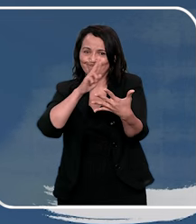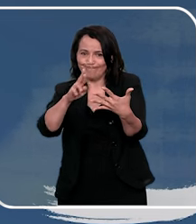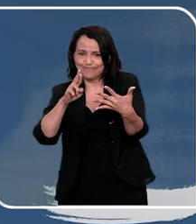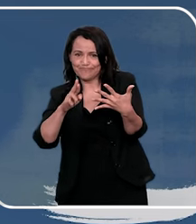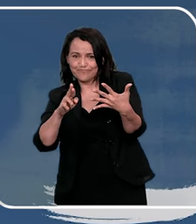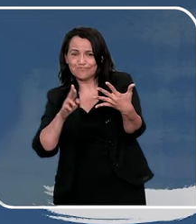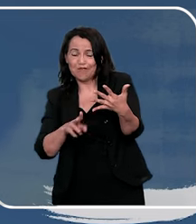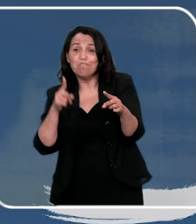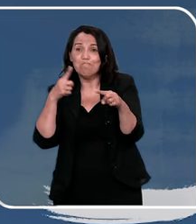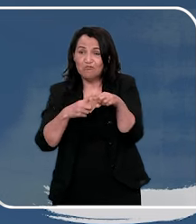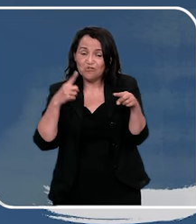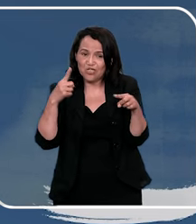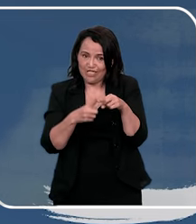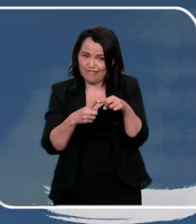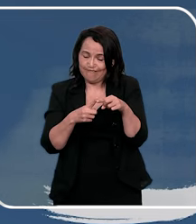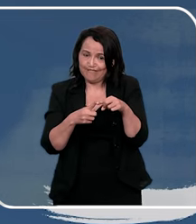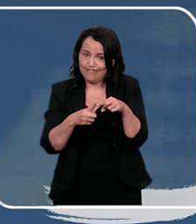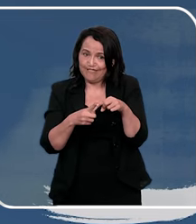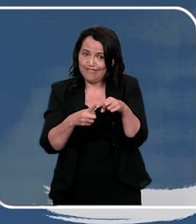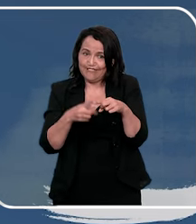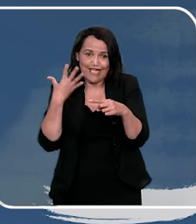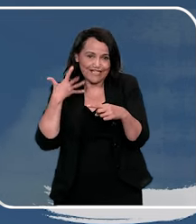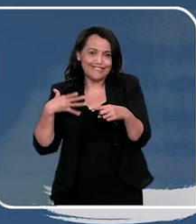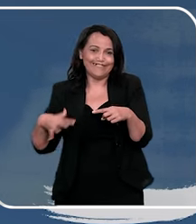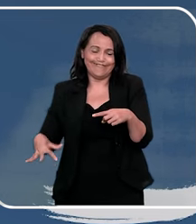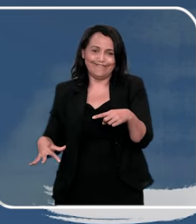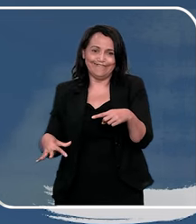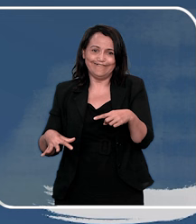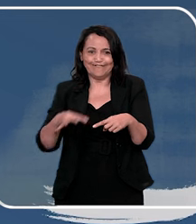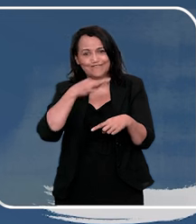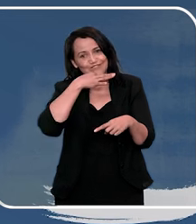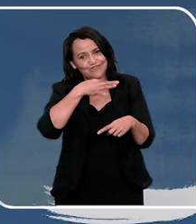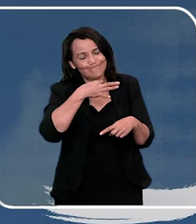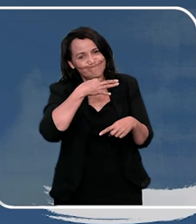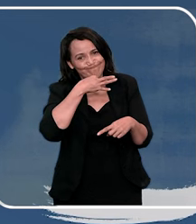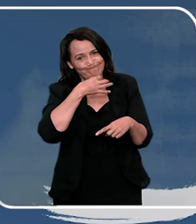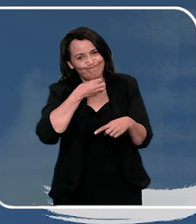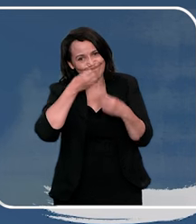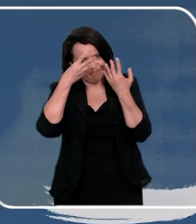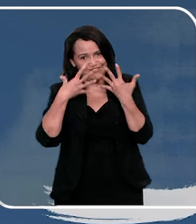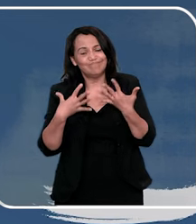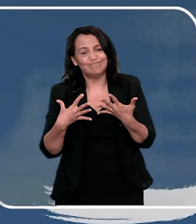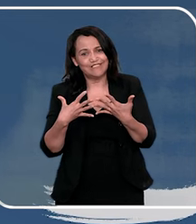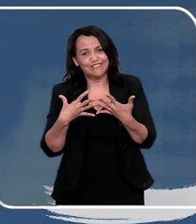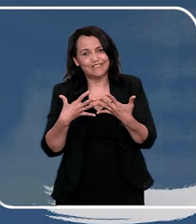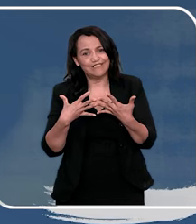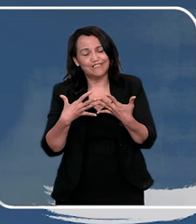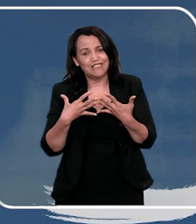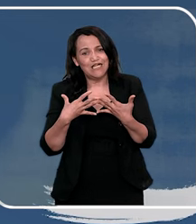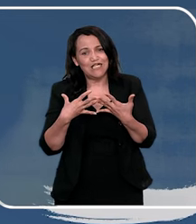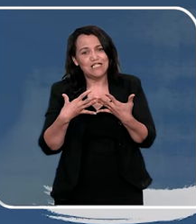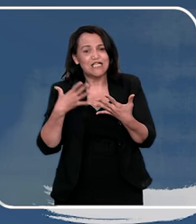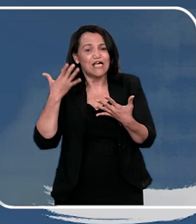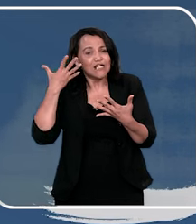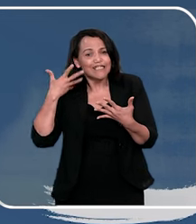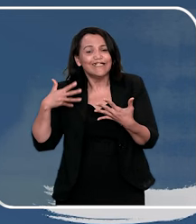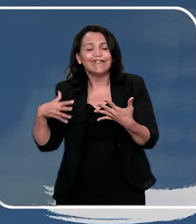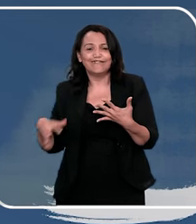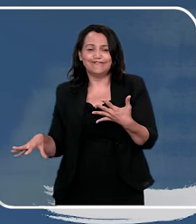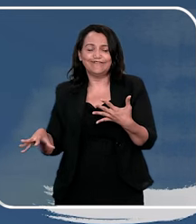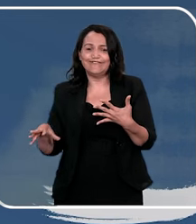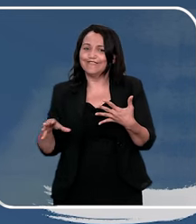demais, mas, normalmente, por quê? ela tem toda pessoa abusada, criança,